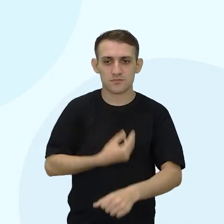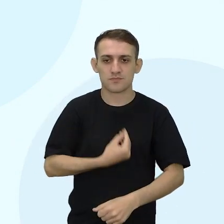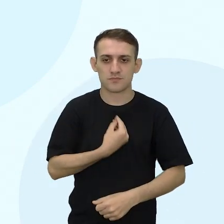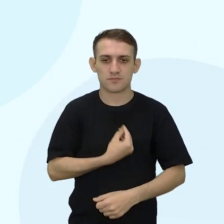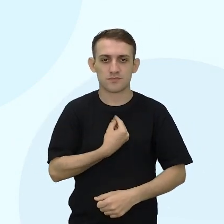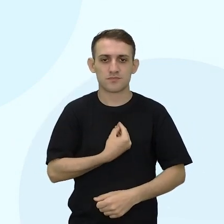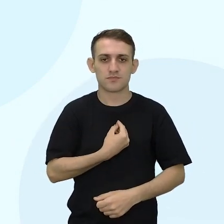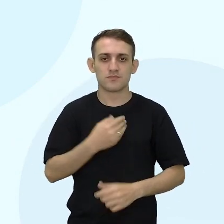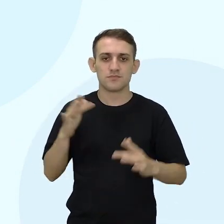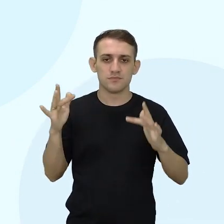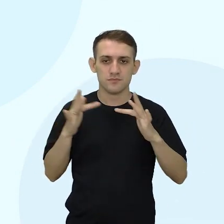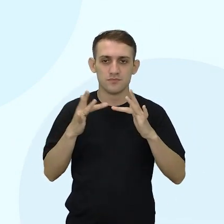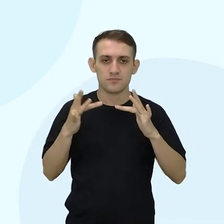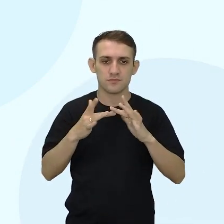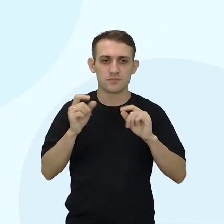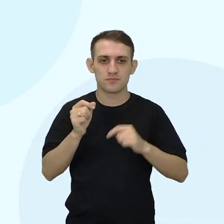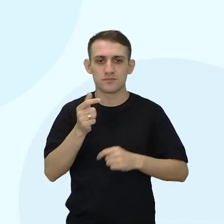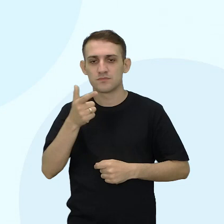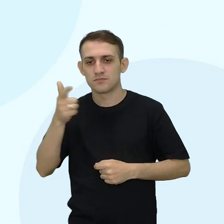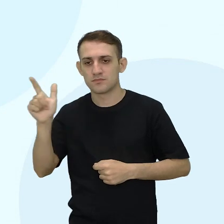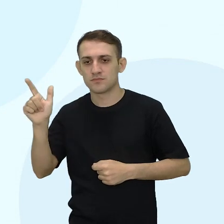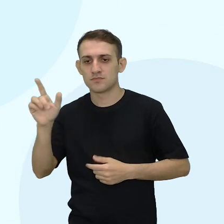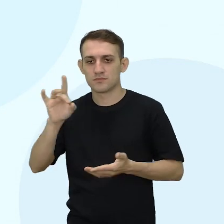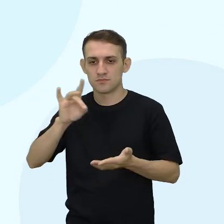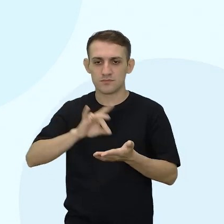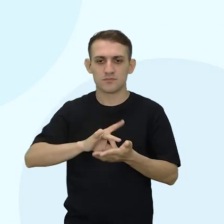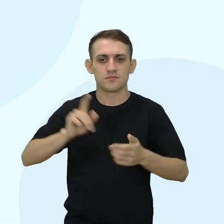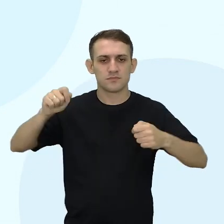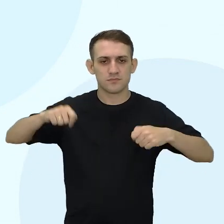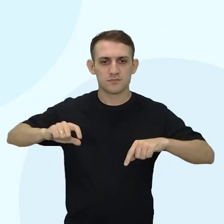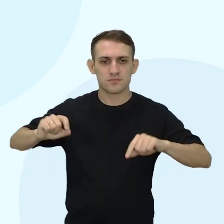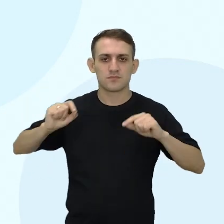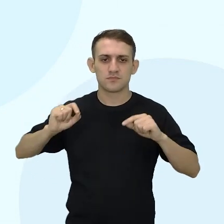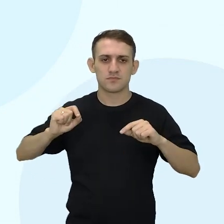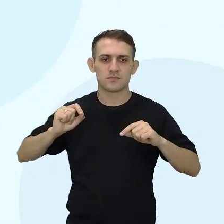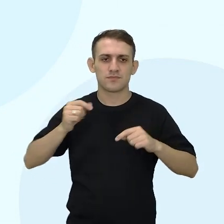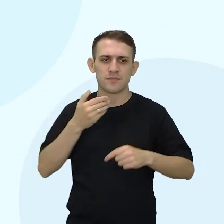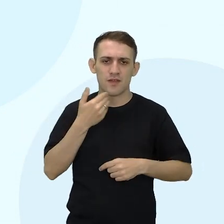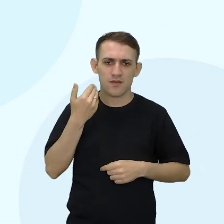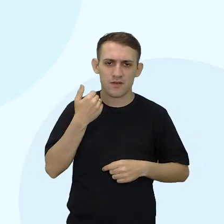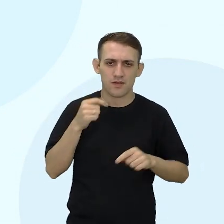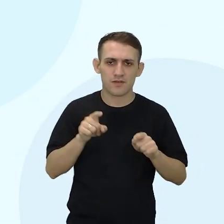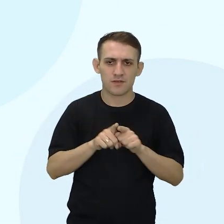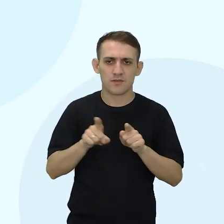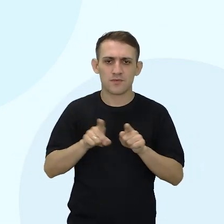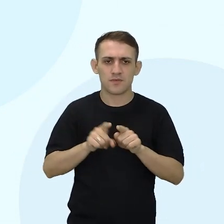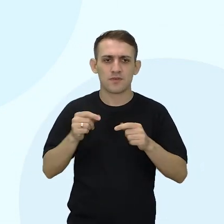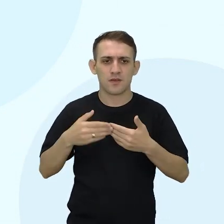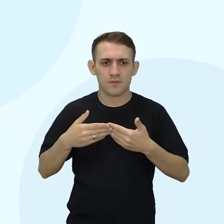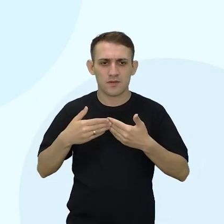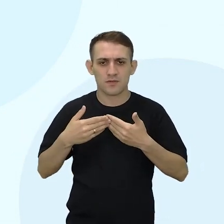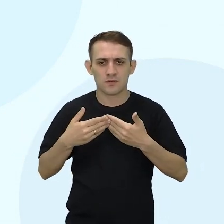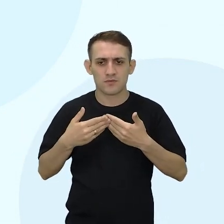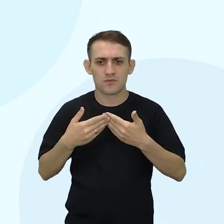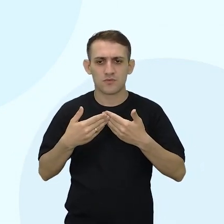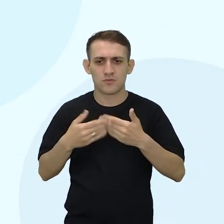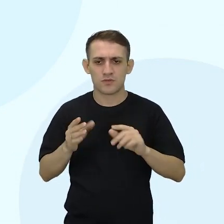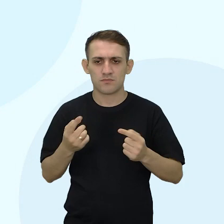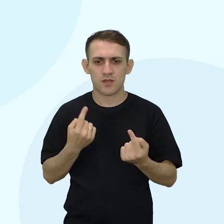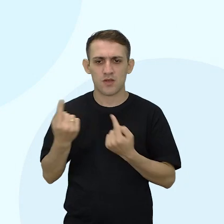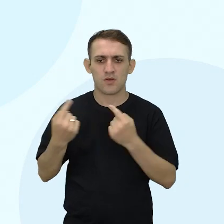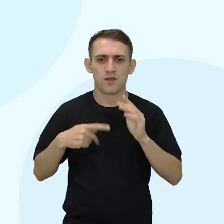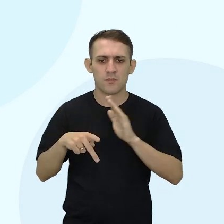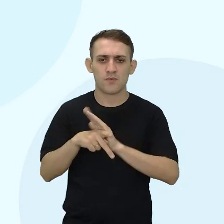O contato com outras realidades, que se tornou muito mais fácil, com a abertura das estradas para o litoral.